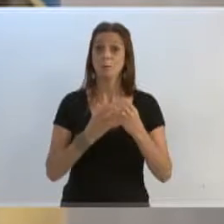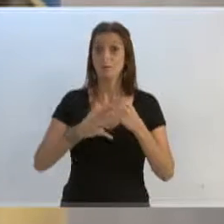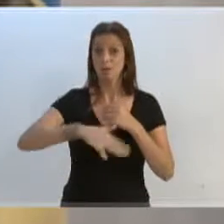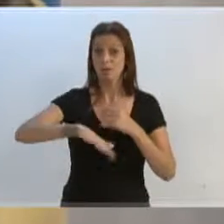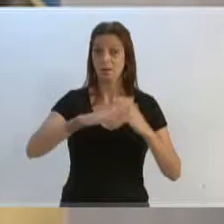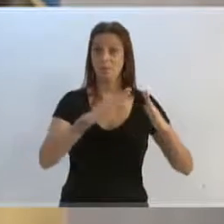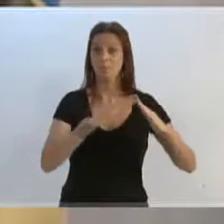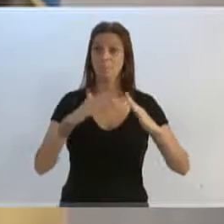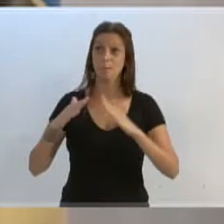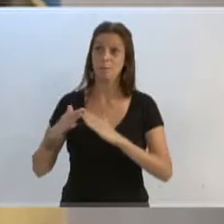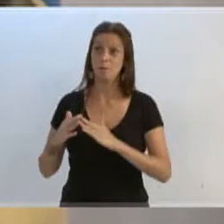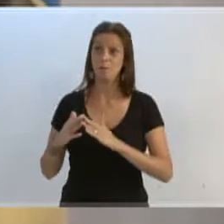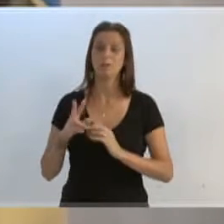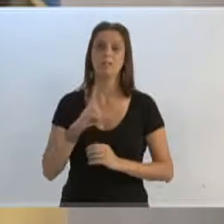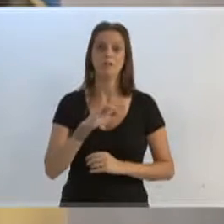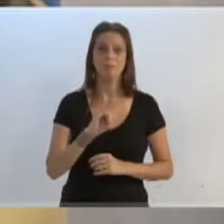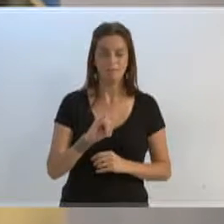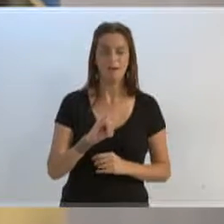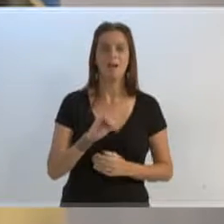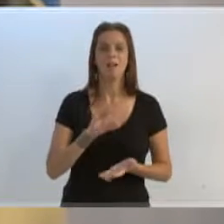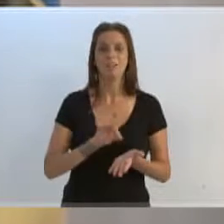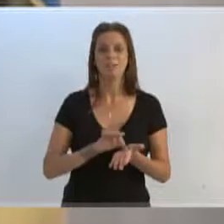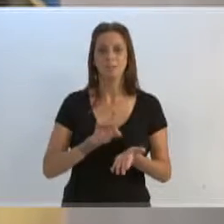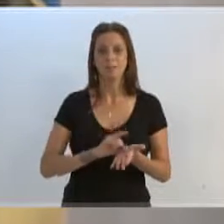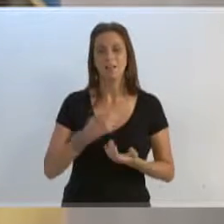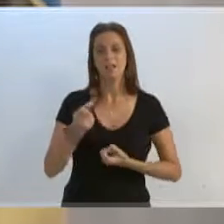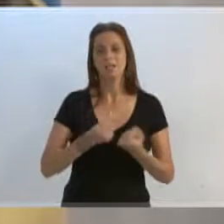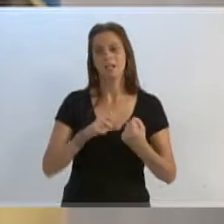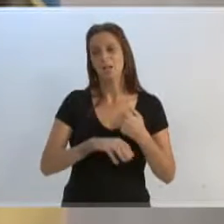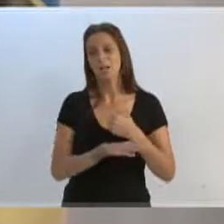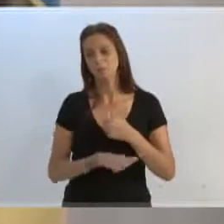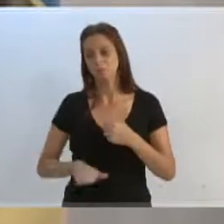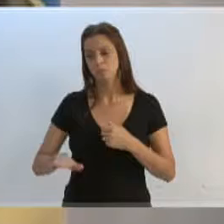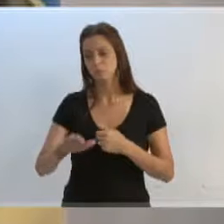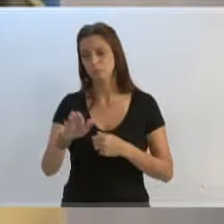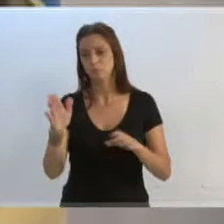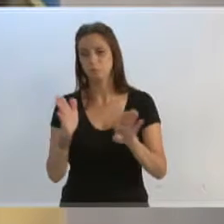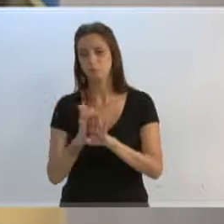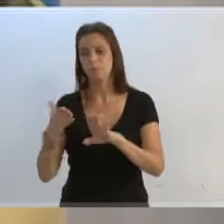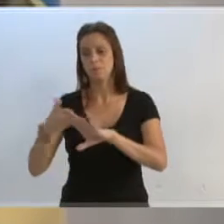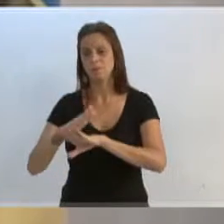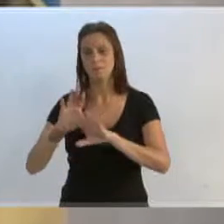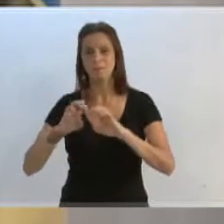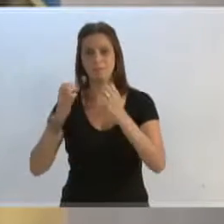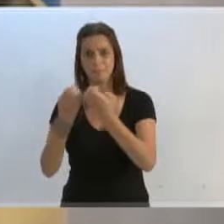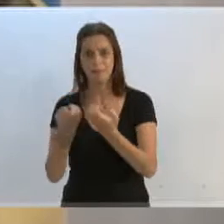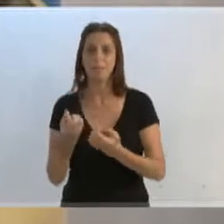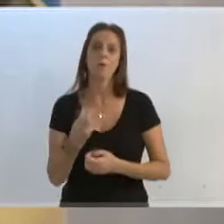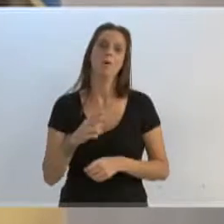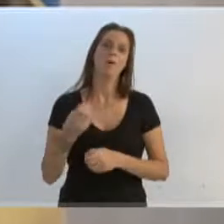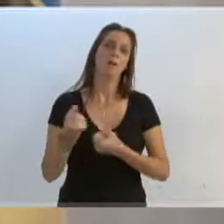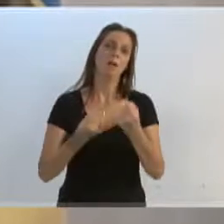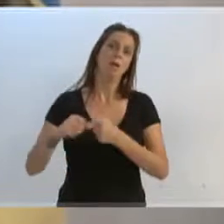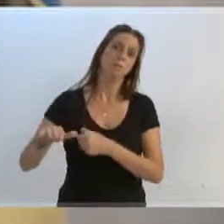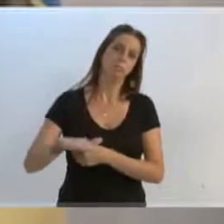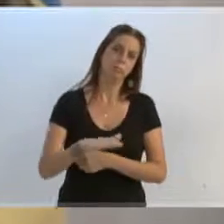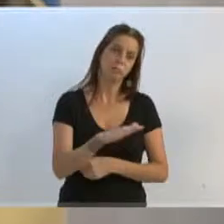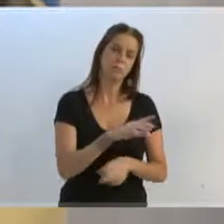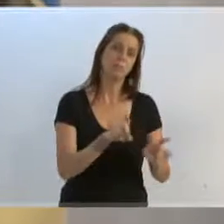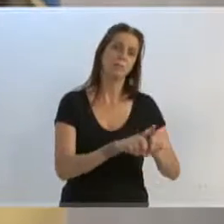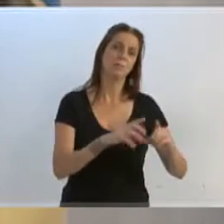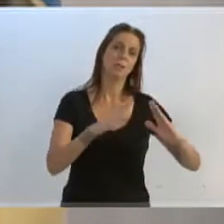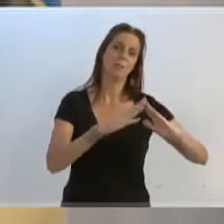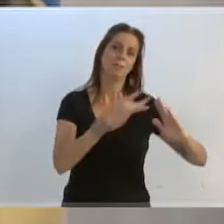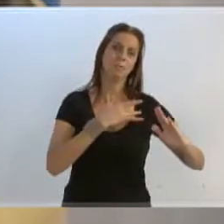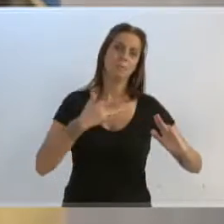vai fazer os seus exames, participa lá dos eventos, e também vai no AG se consultar, estava ficando